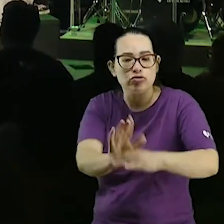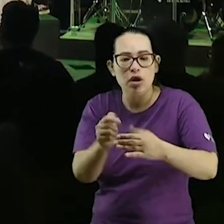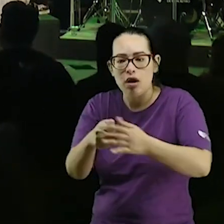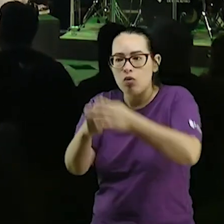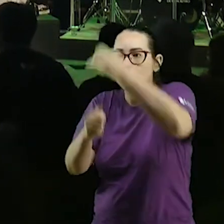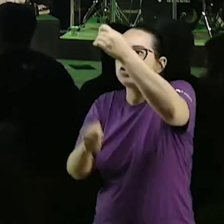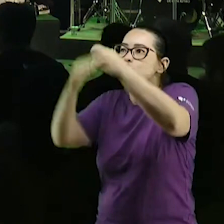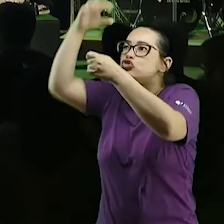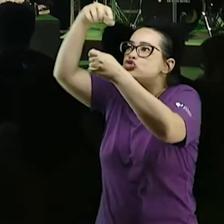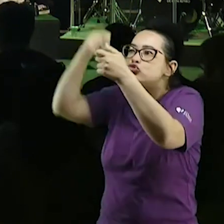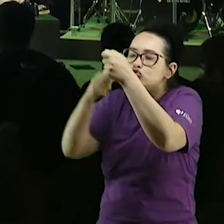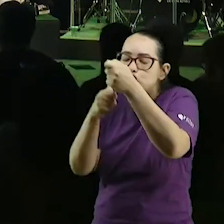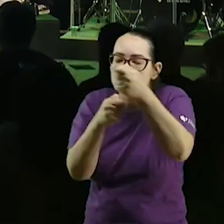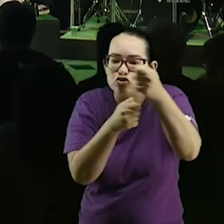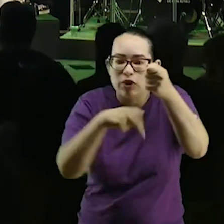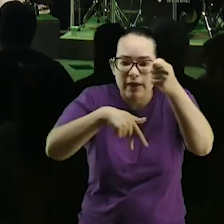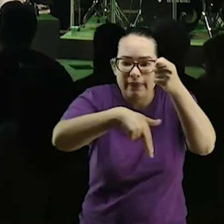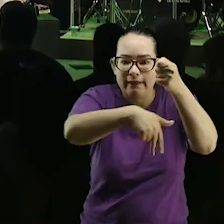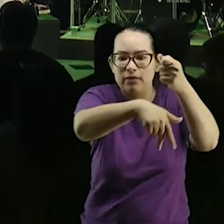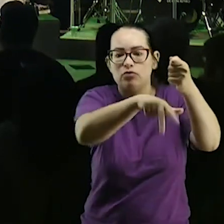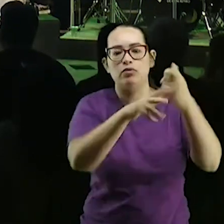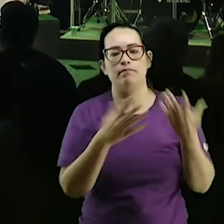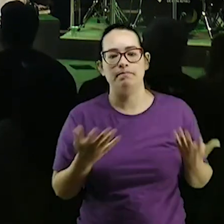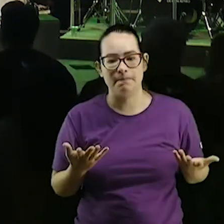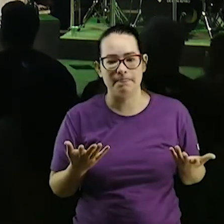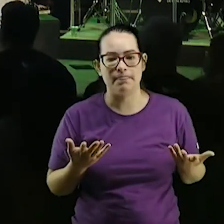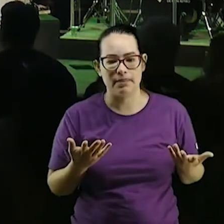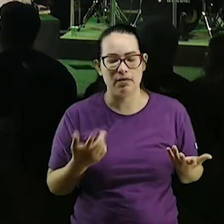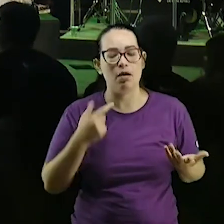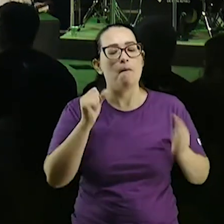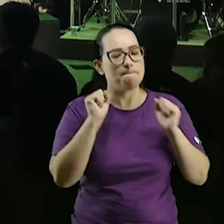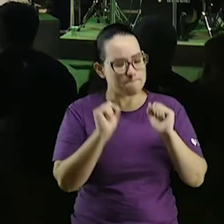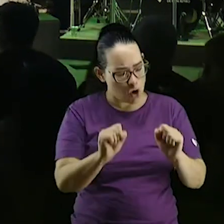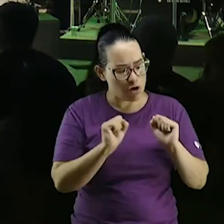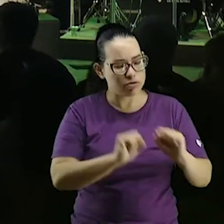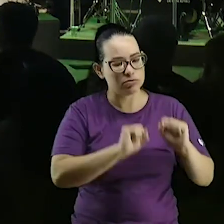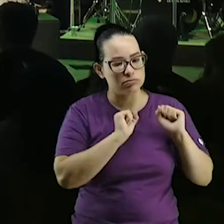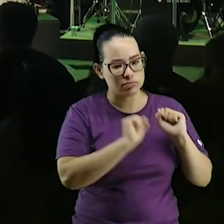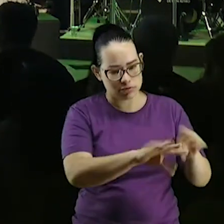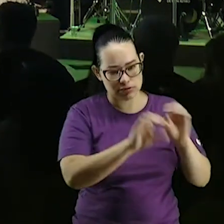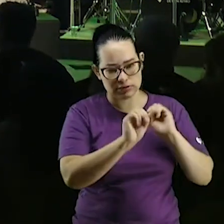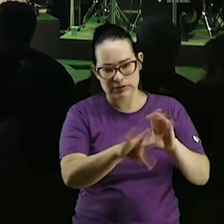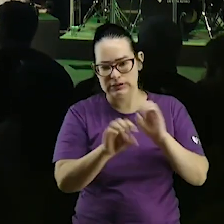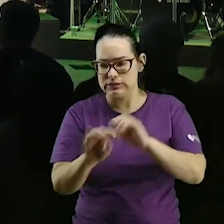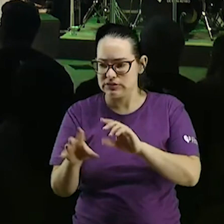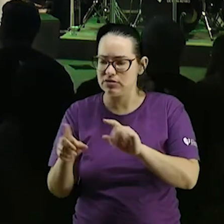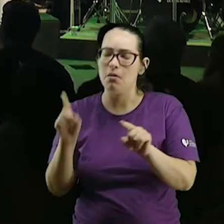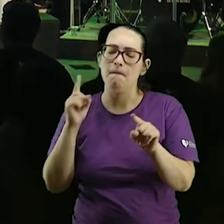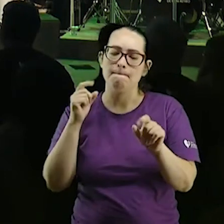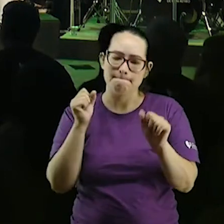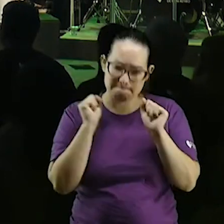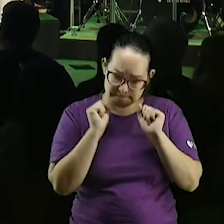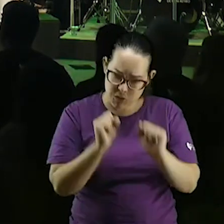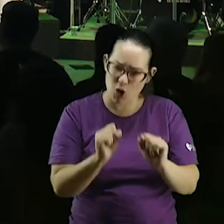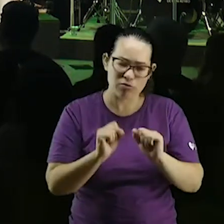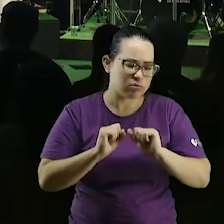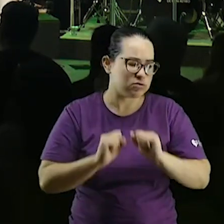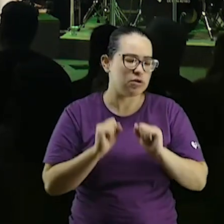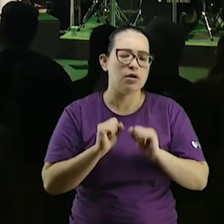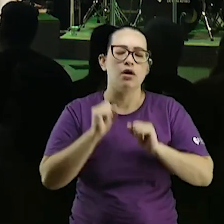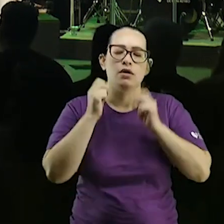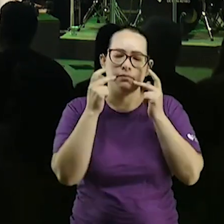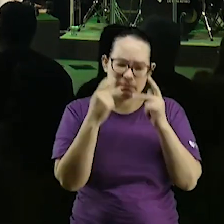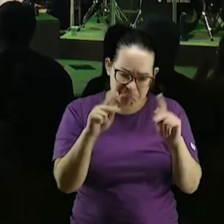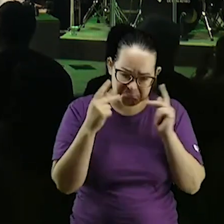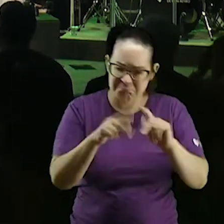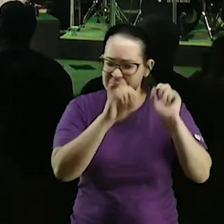é papo de homem você pode ensinar você pode fazer conferência você pode administrar